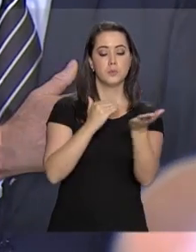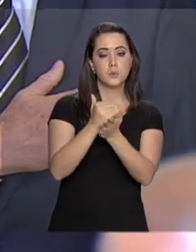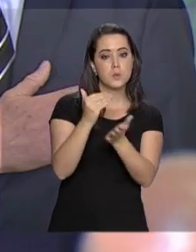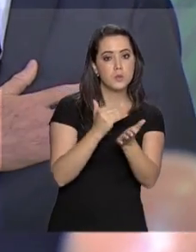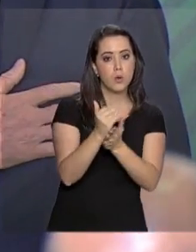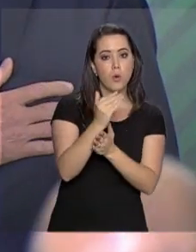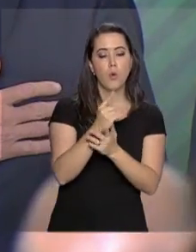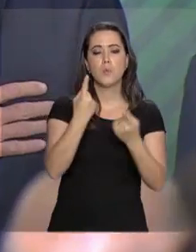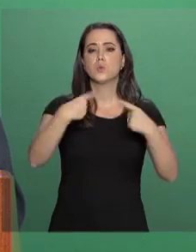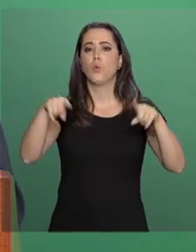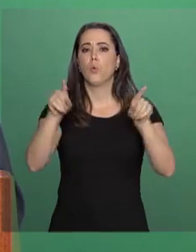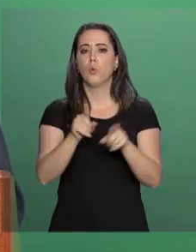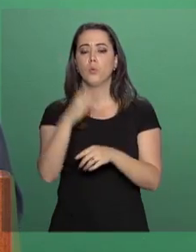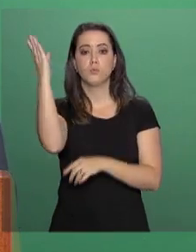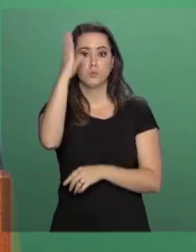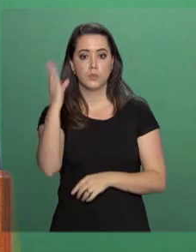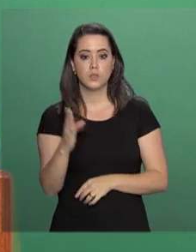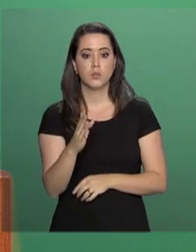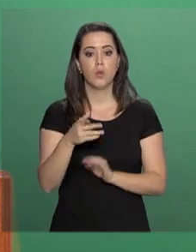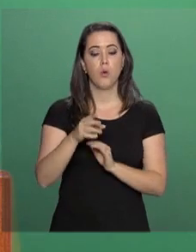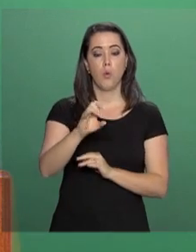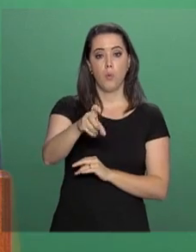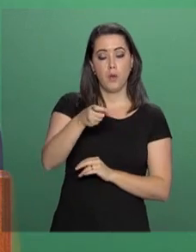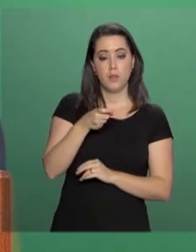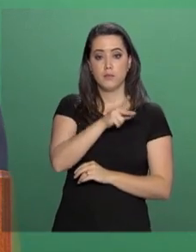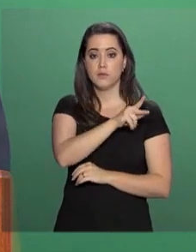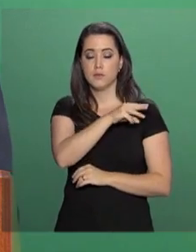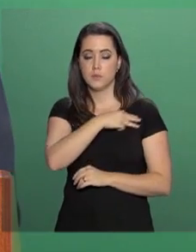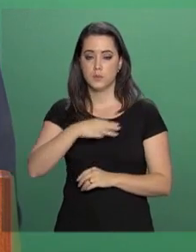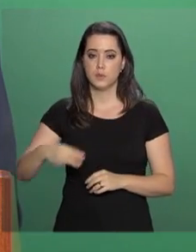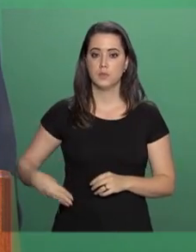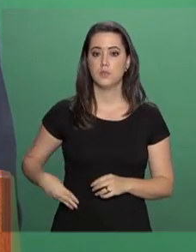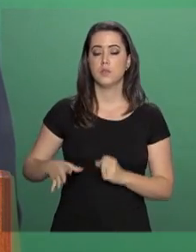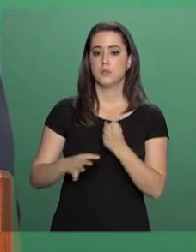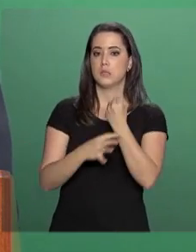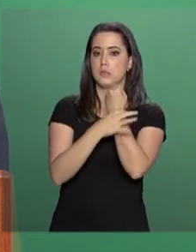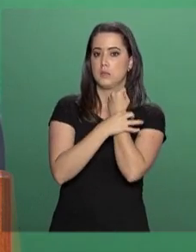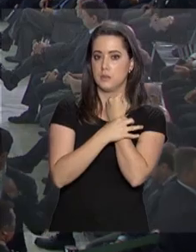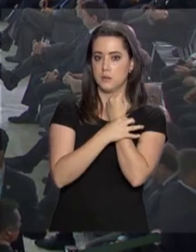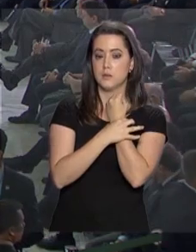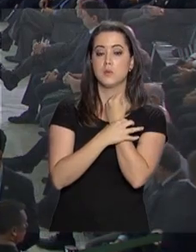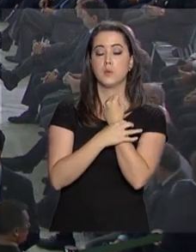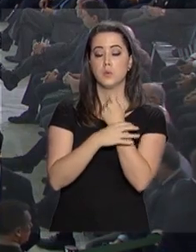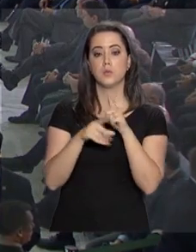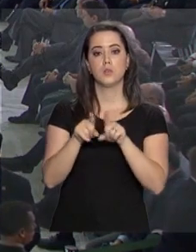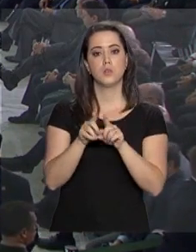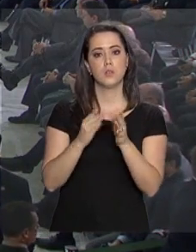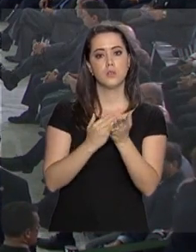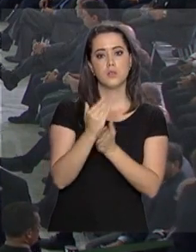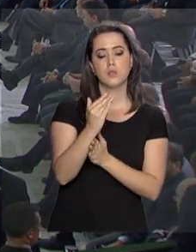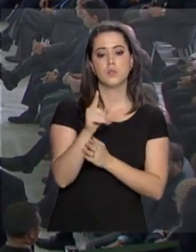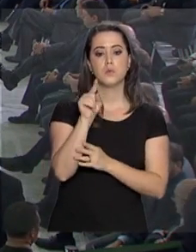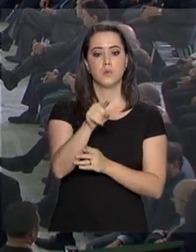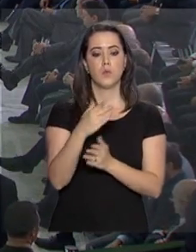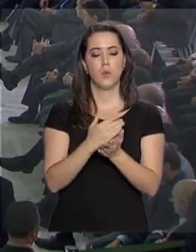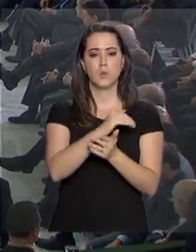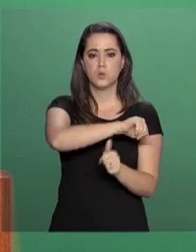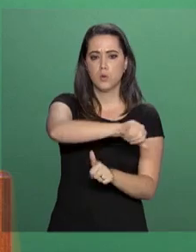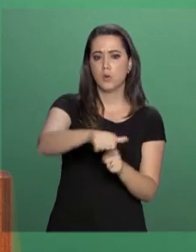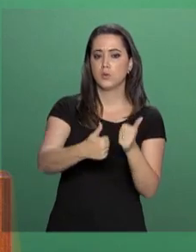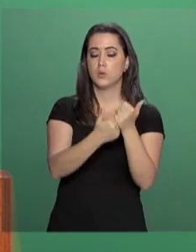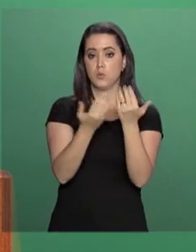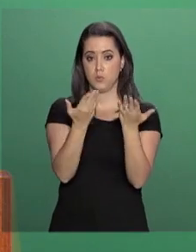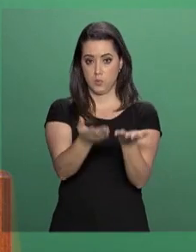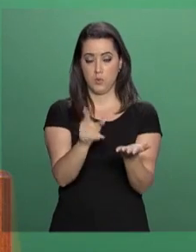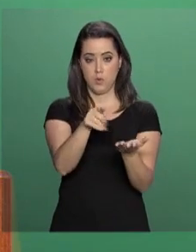com o hino nacional. O ex-ministro da Segurança Institucional, Sérgio Tigóen, deu início à transmissão de cargos ao